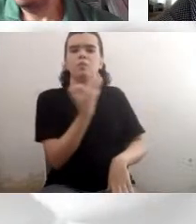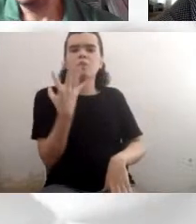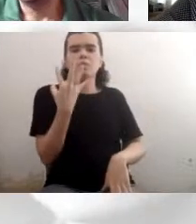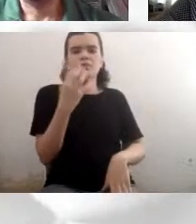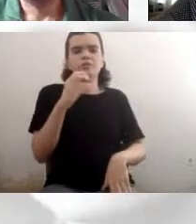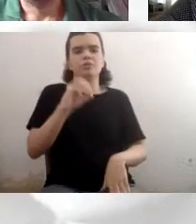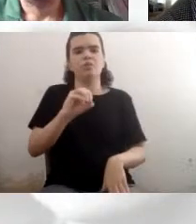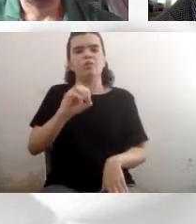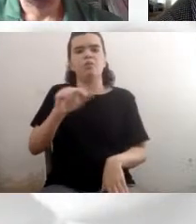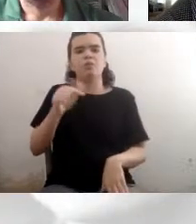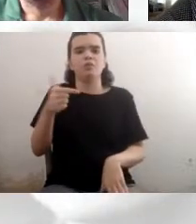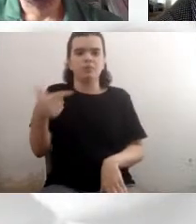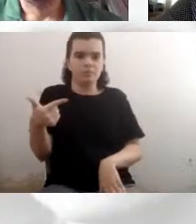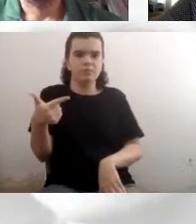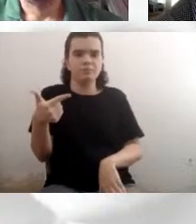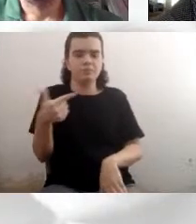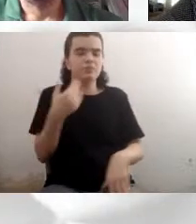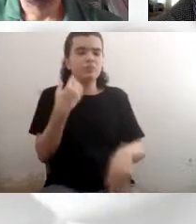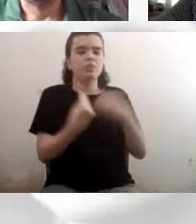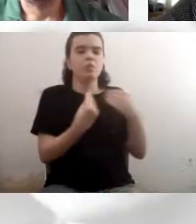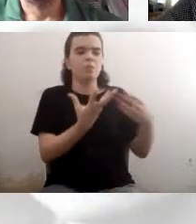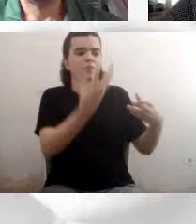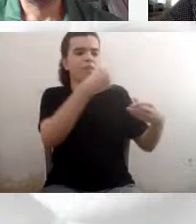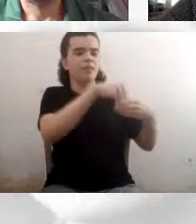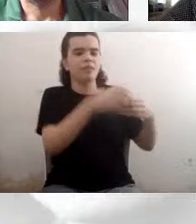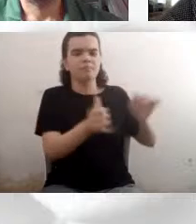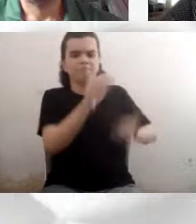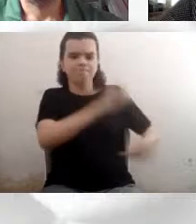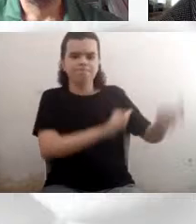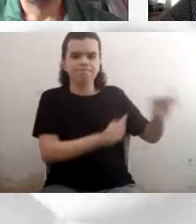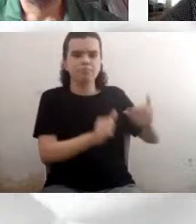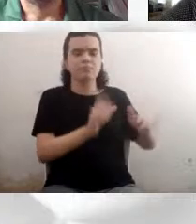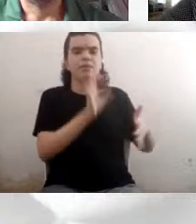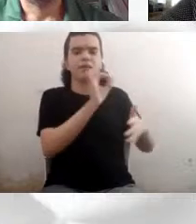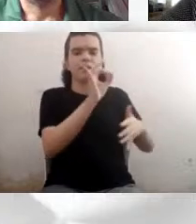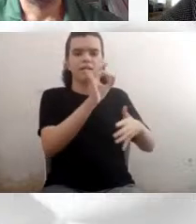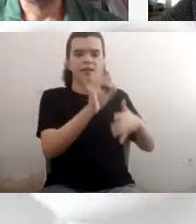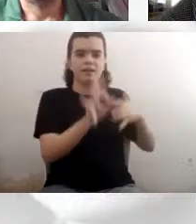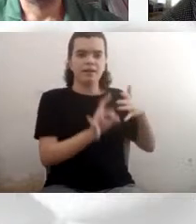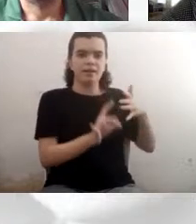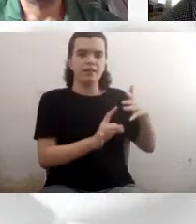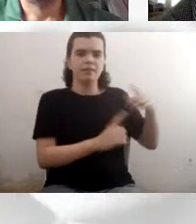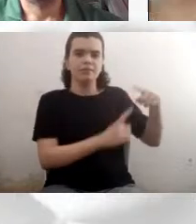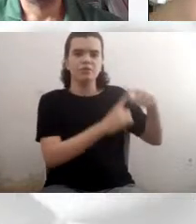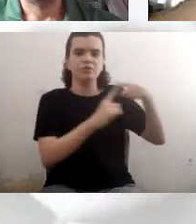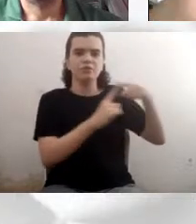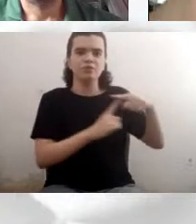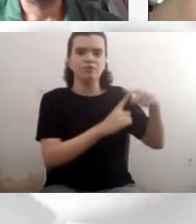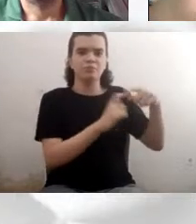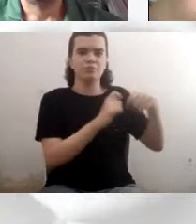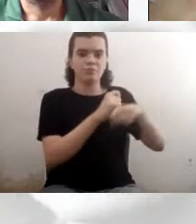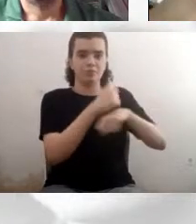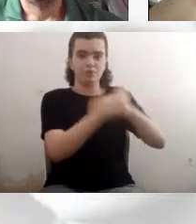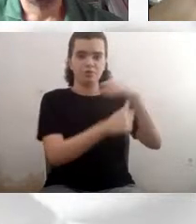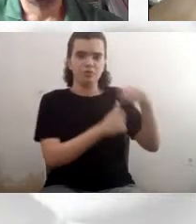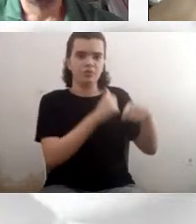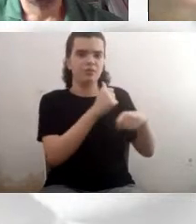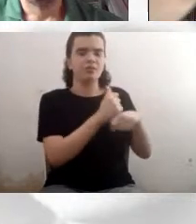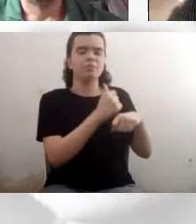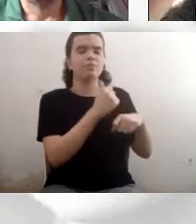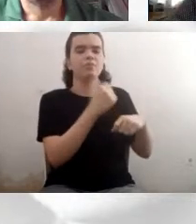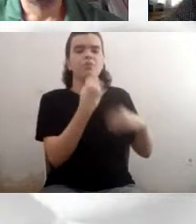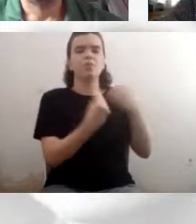a composição química. Cada elemento químico tem a sua assinatura, a gente enxerga um